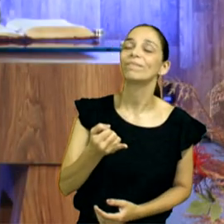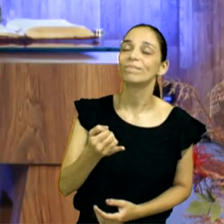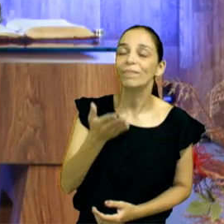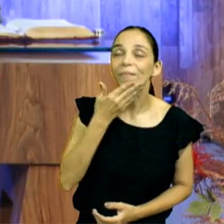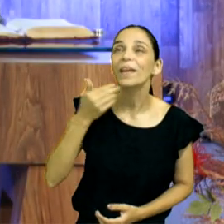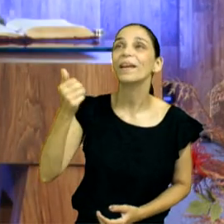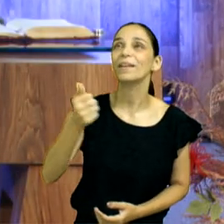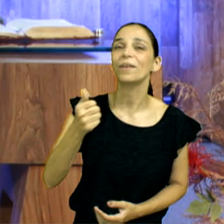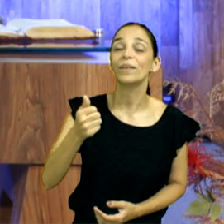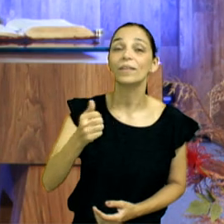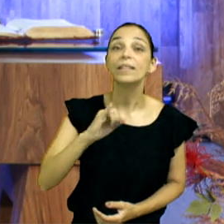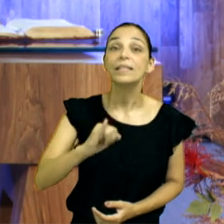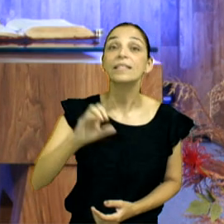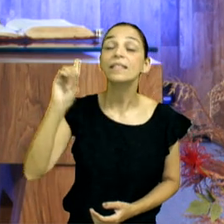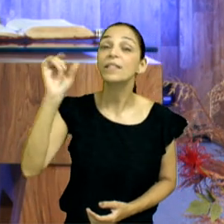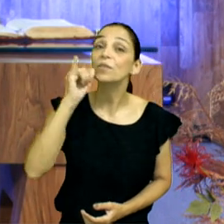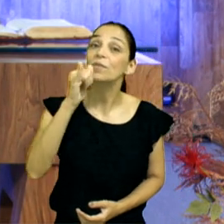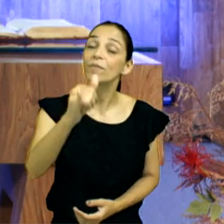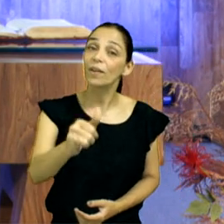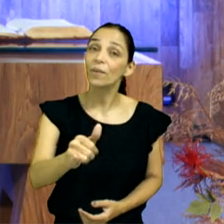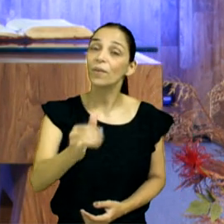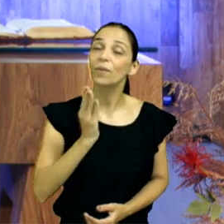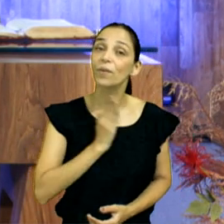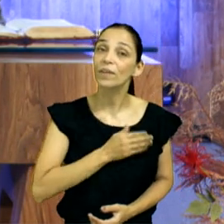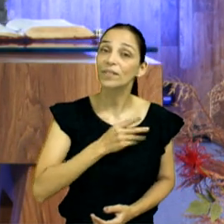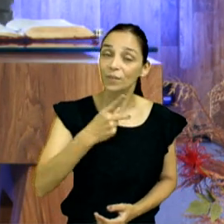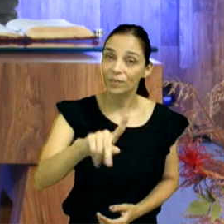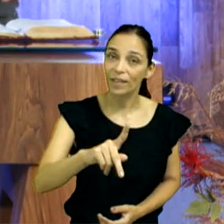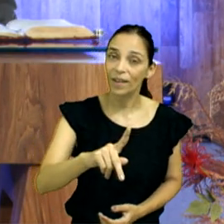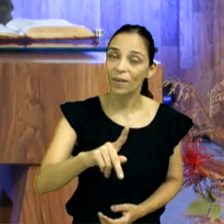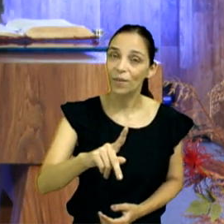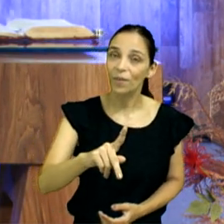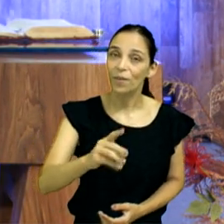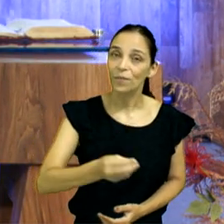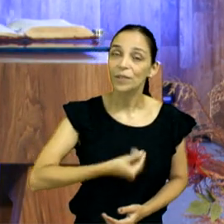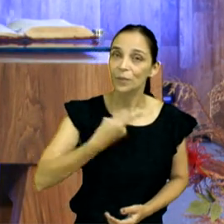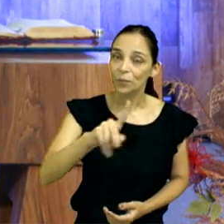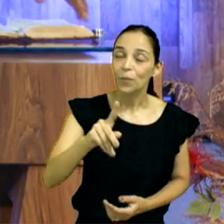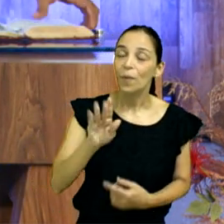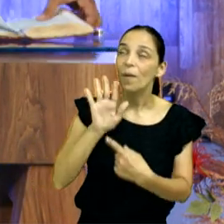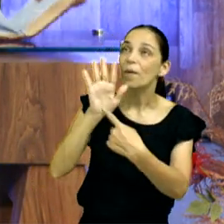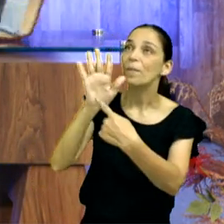me dá, se Deus falou assim, no teu coração, fica em pé, no teu lugar, por favor, vamos orar,